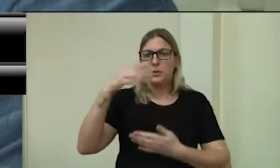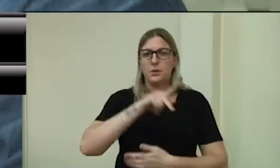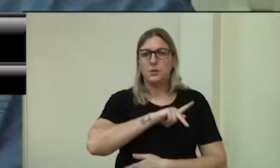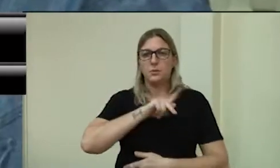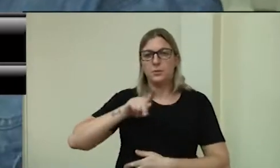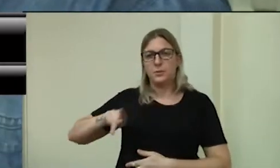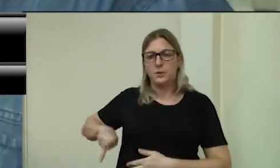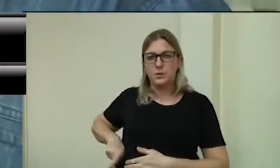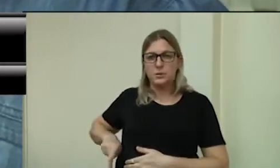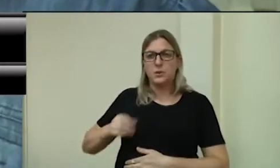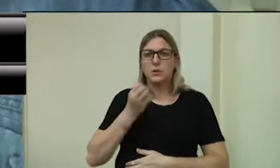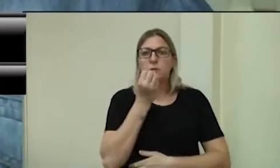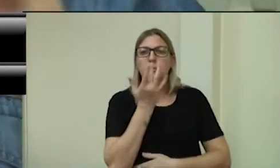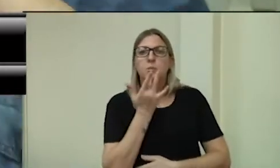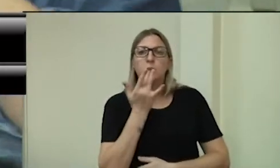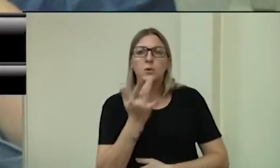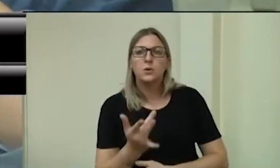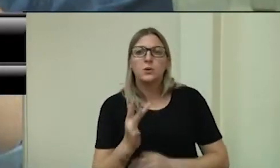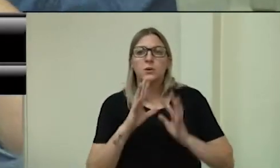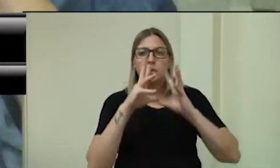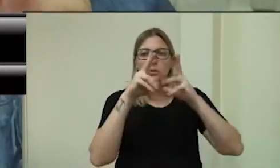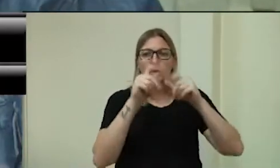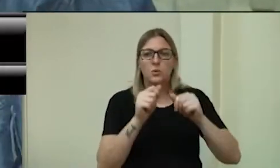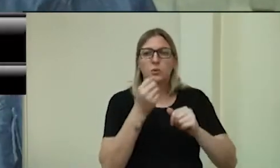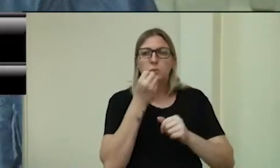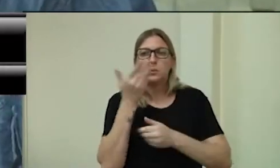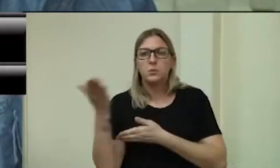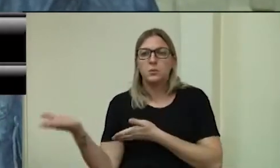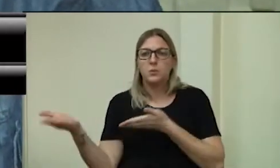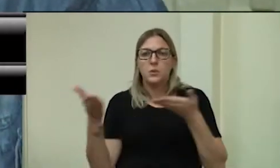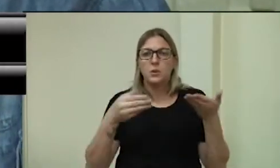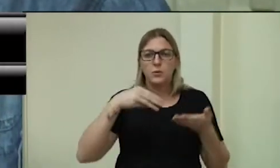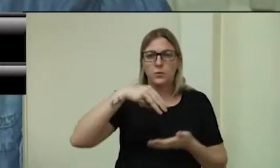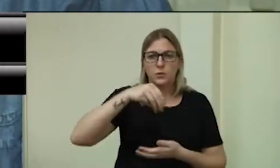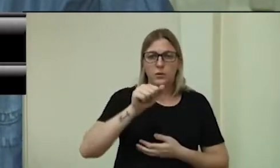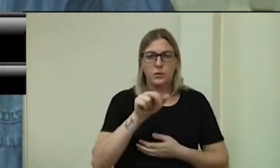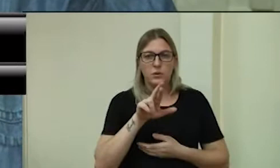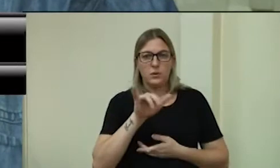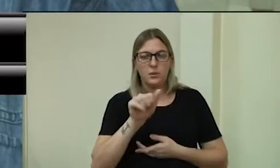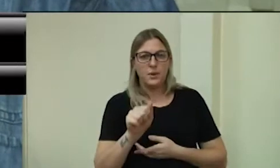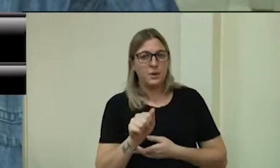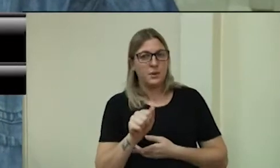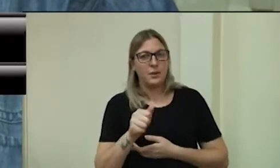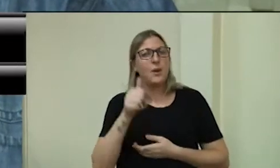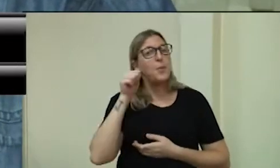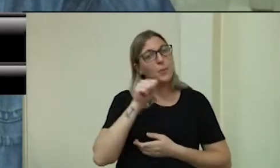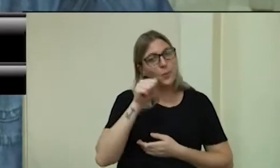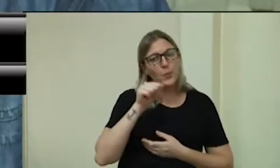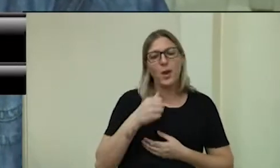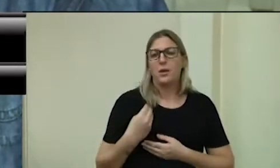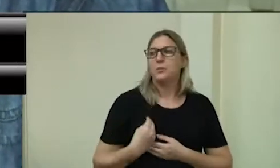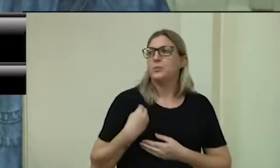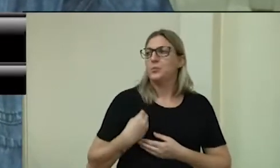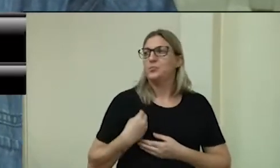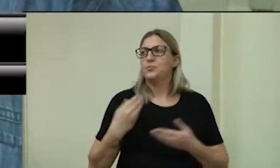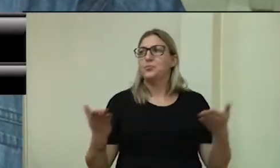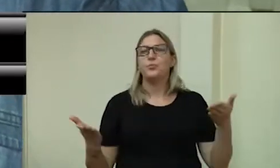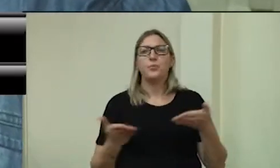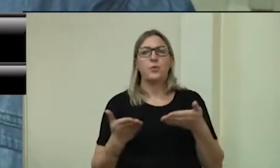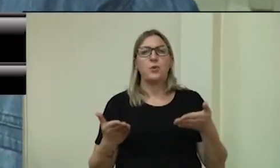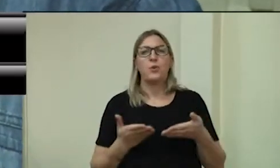presidente. Boa tarde a todos. Bem-vinda, Maria. Mais uma mulher presente hoje aqui na sessão.